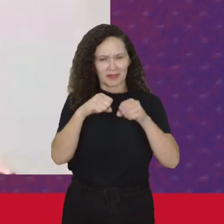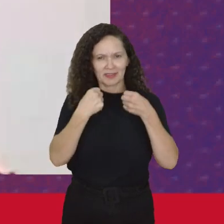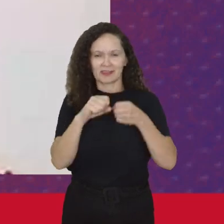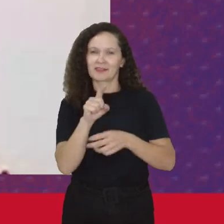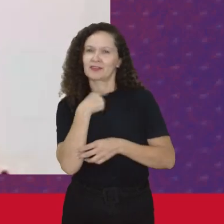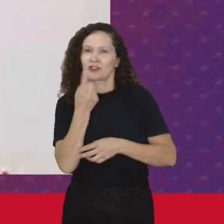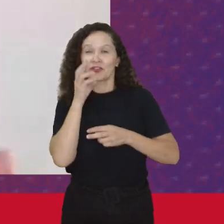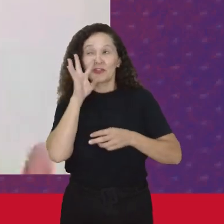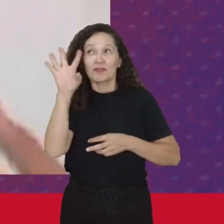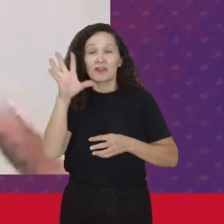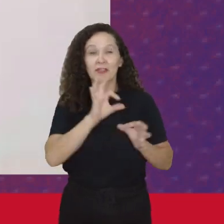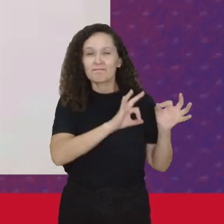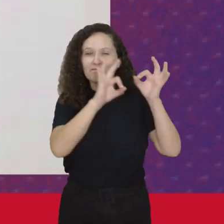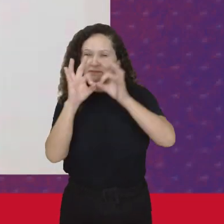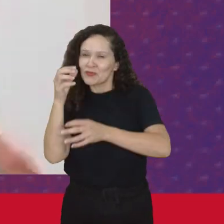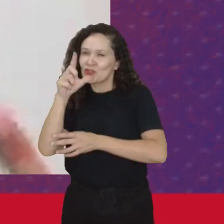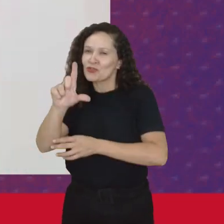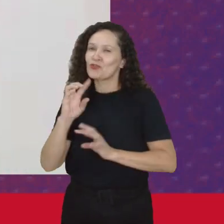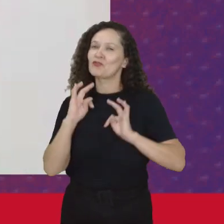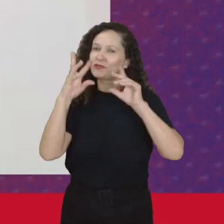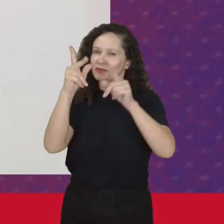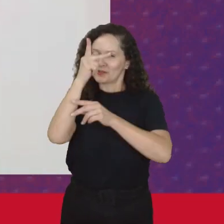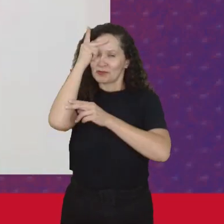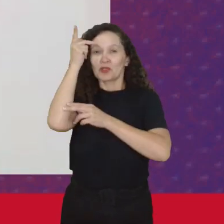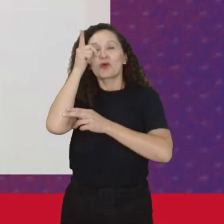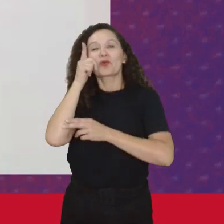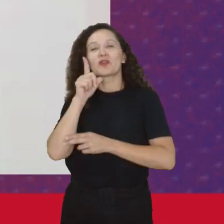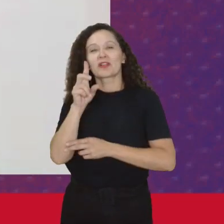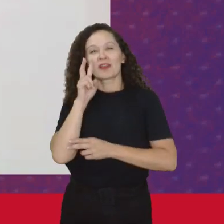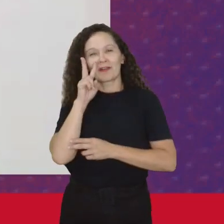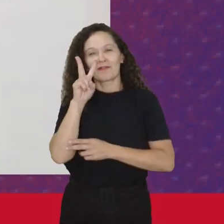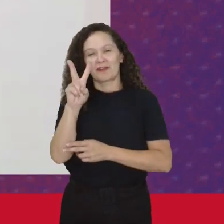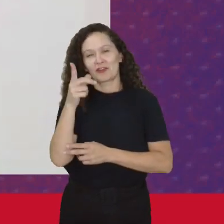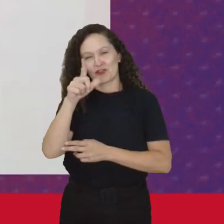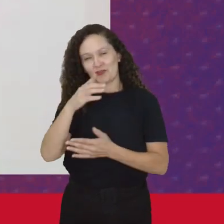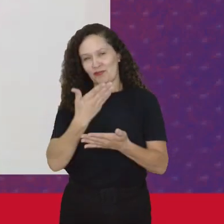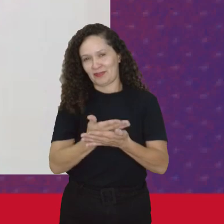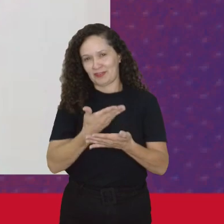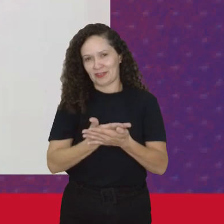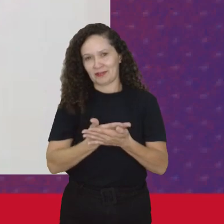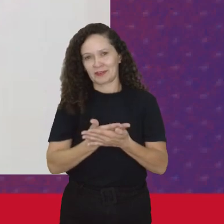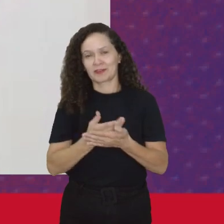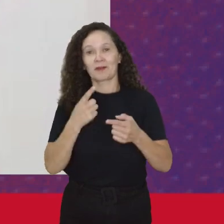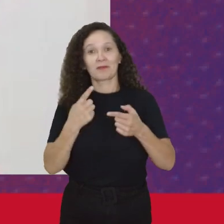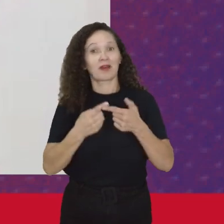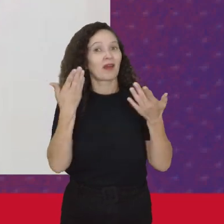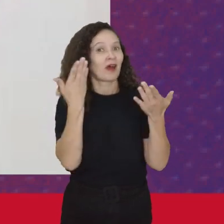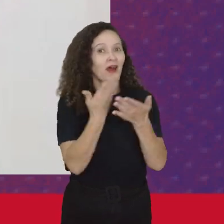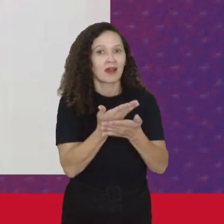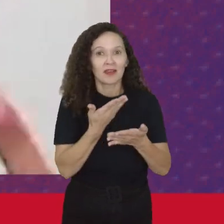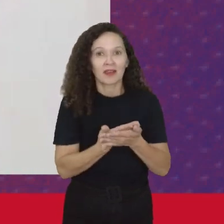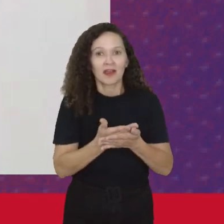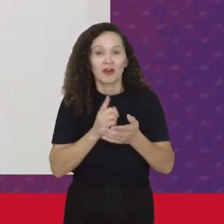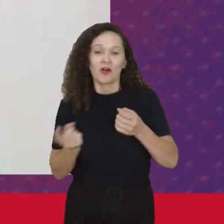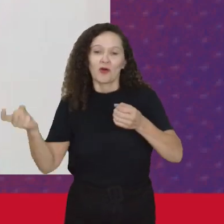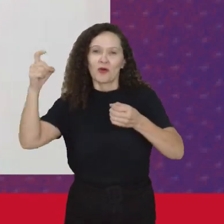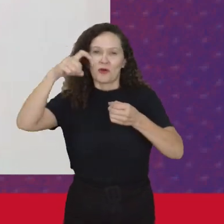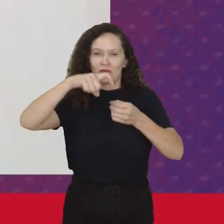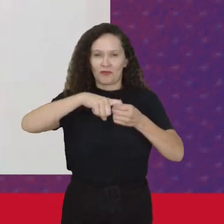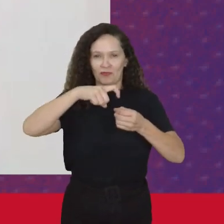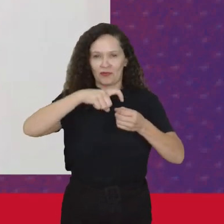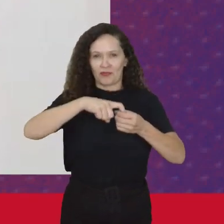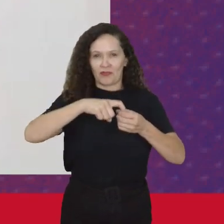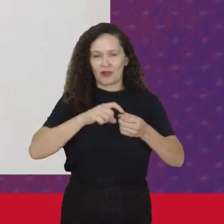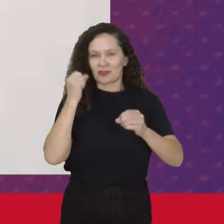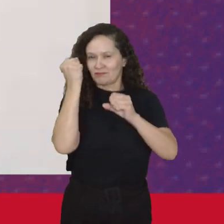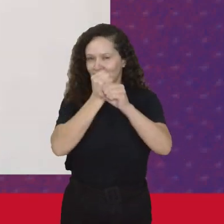Assistir De novo E todo mundo Poder assistir Essas aulas Porque elas Retomam Uma